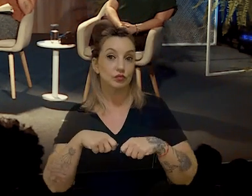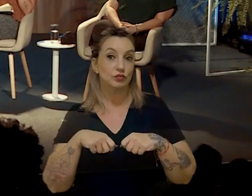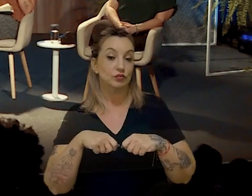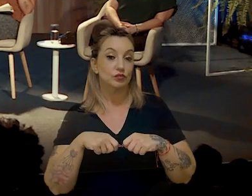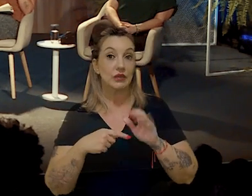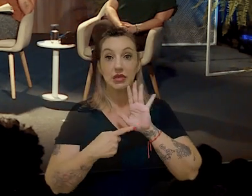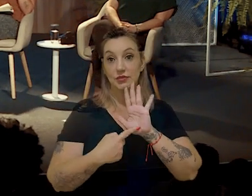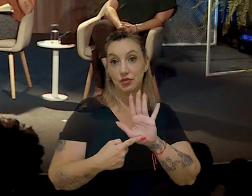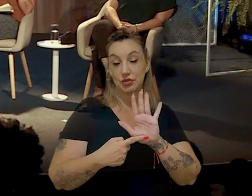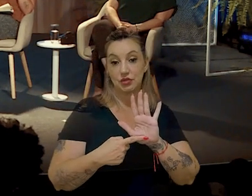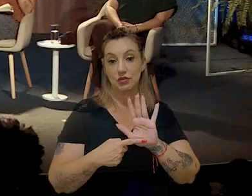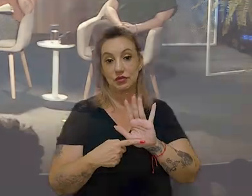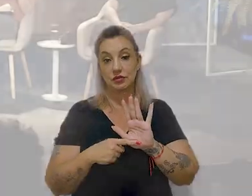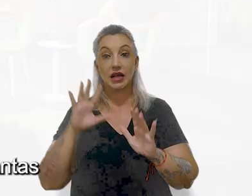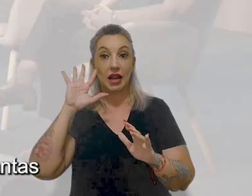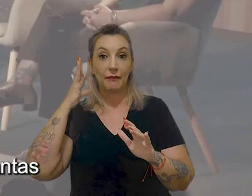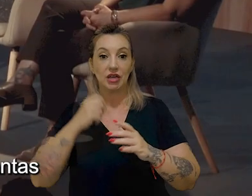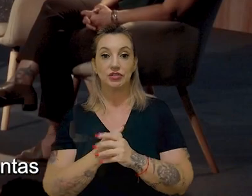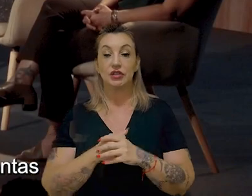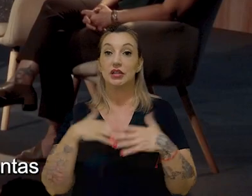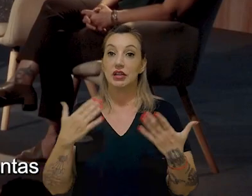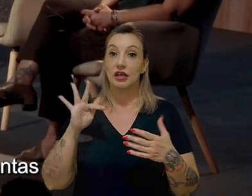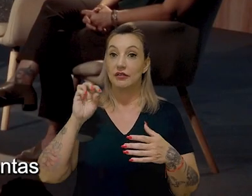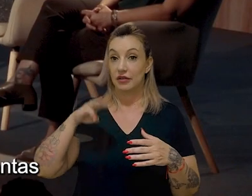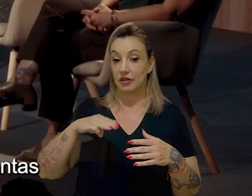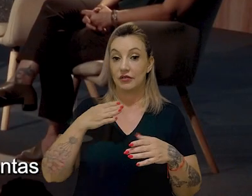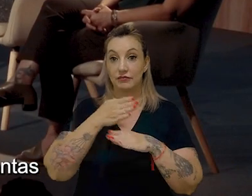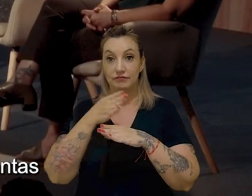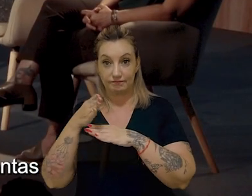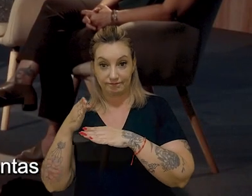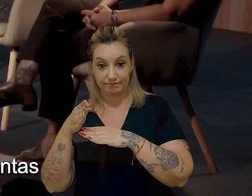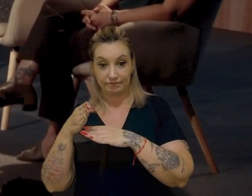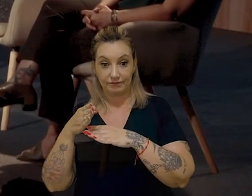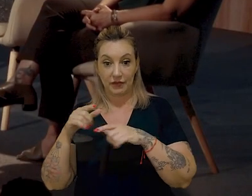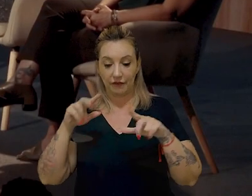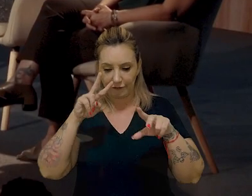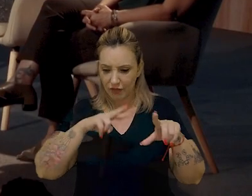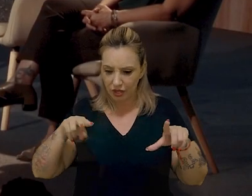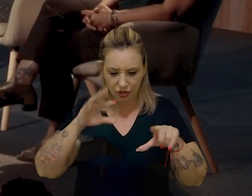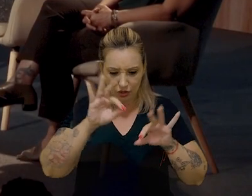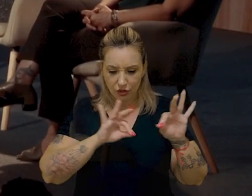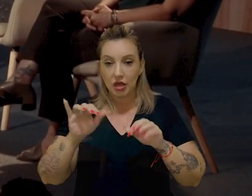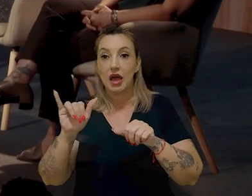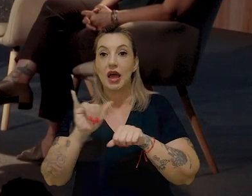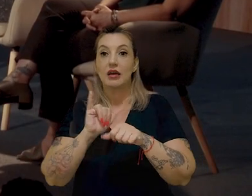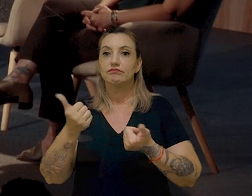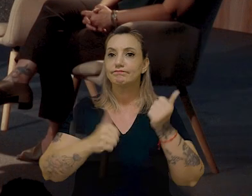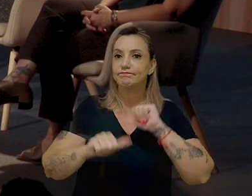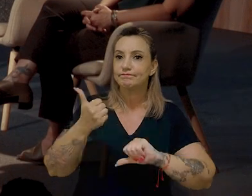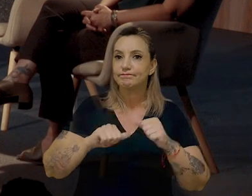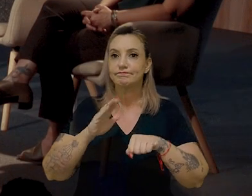exposição climática. Então, a IFM, quando vai nas nossas plantas e faz as avaliações,